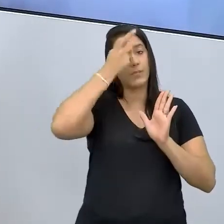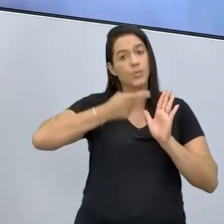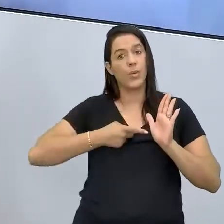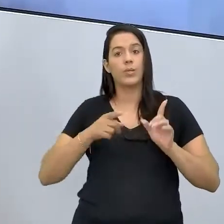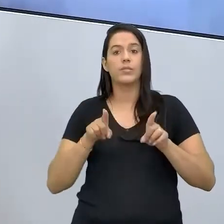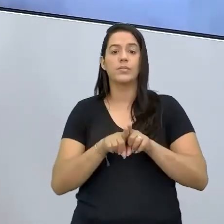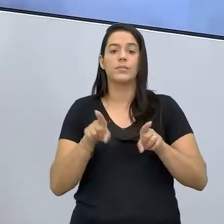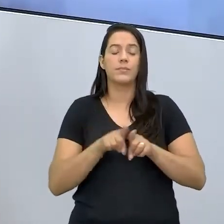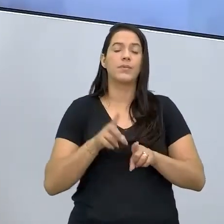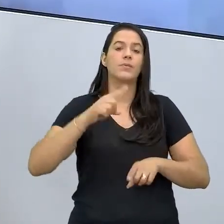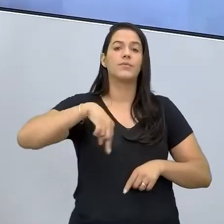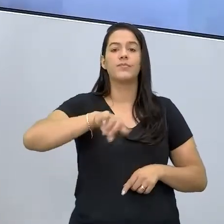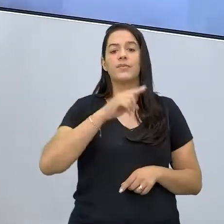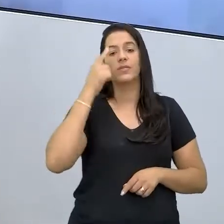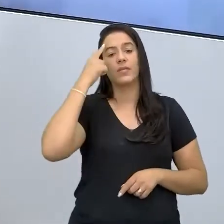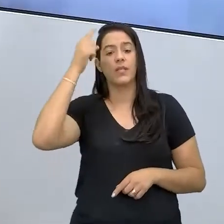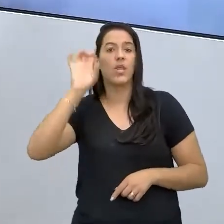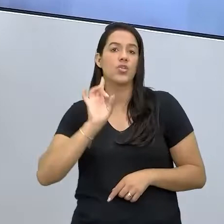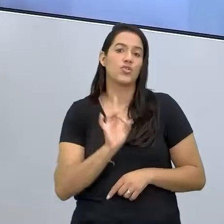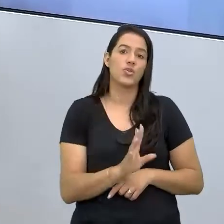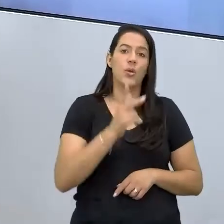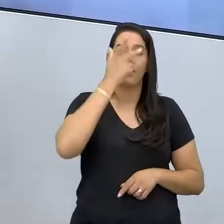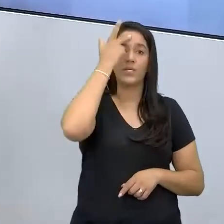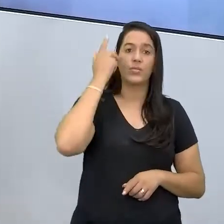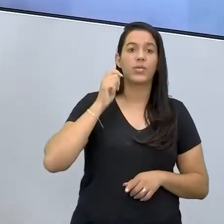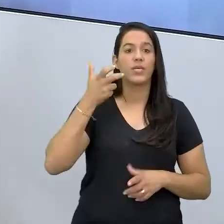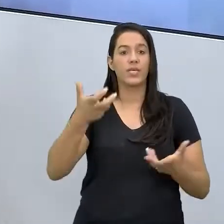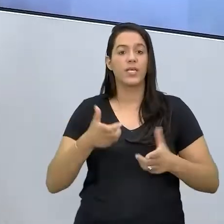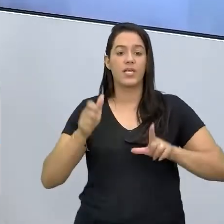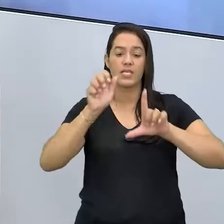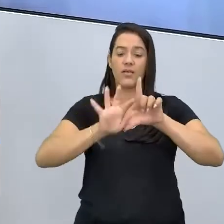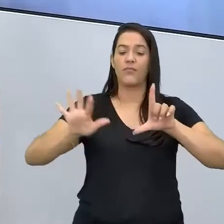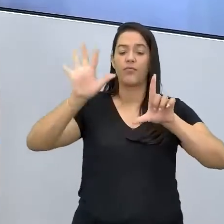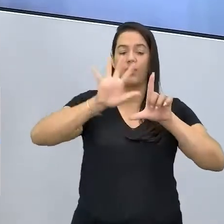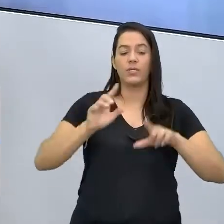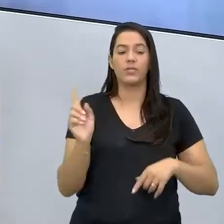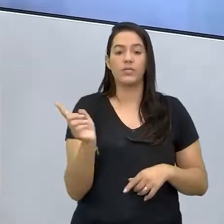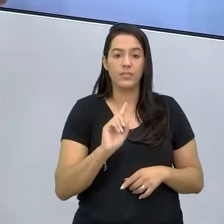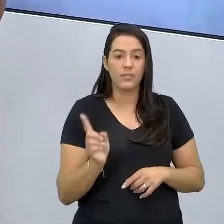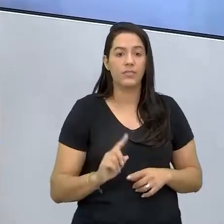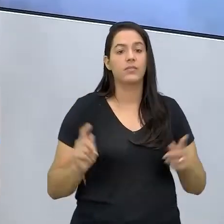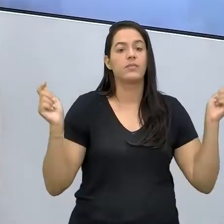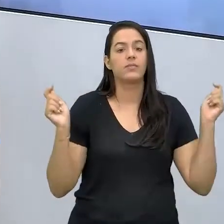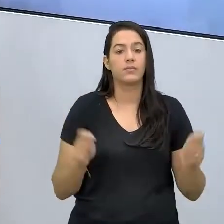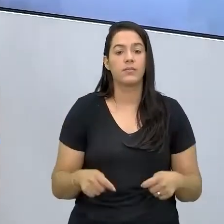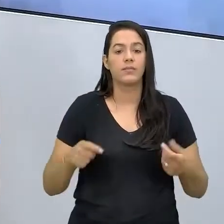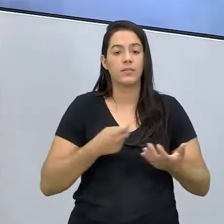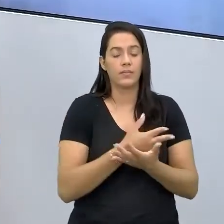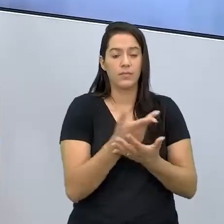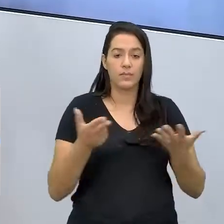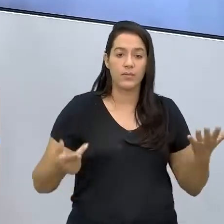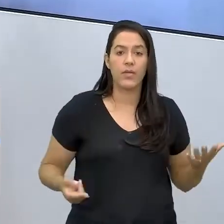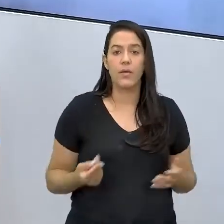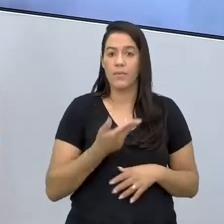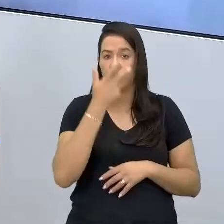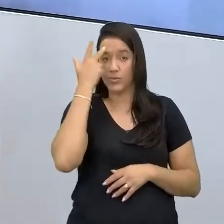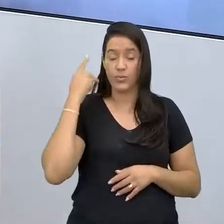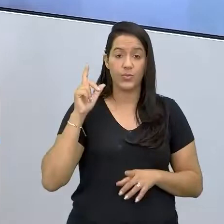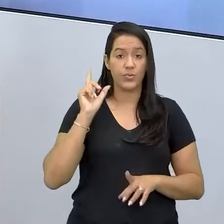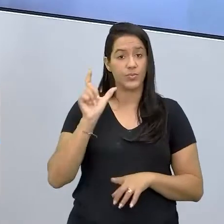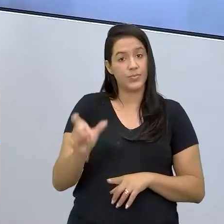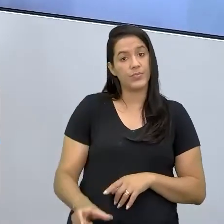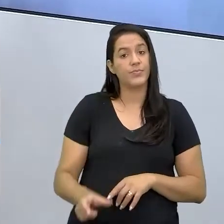em consideração que a ideia de branding pessoal não é só para quem é influencer, né? Então, você precisa criar um perfil para que as pessoas te reconheçam